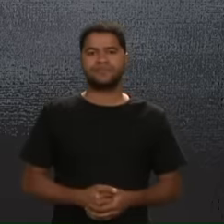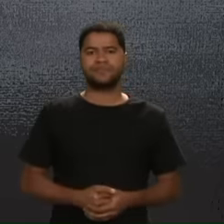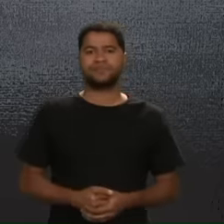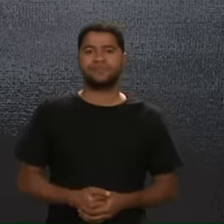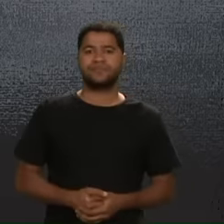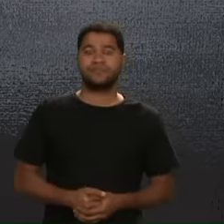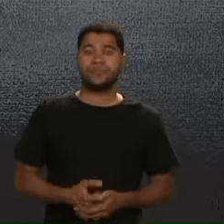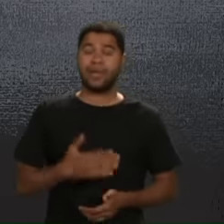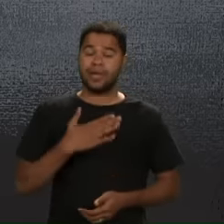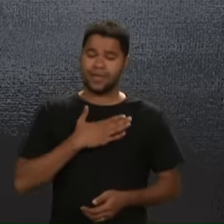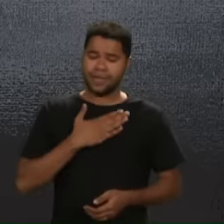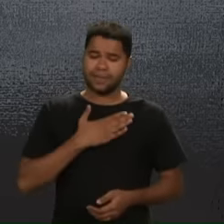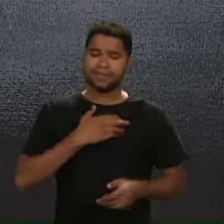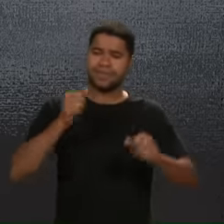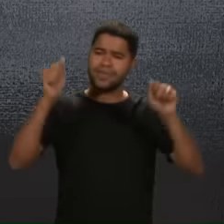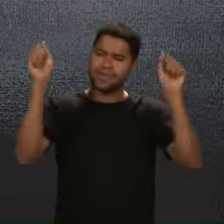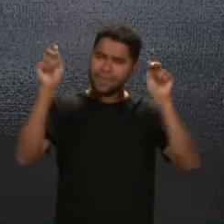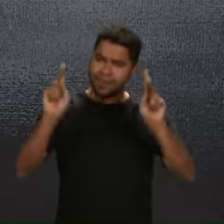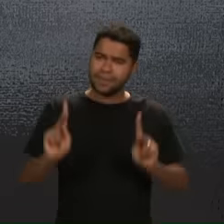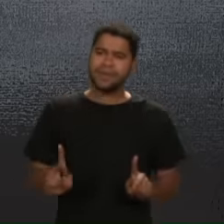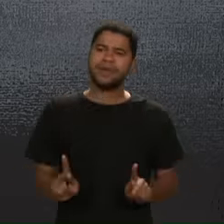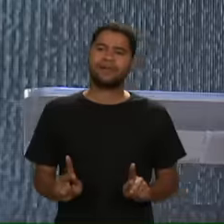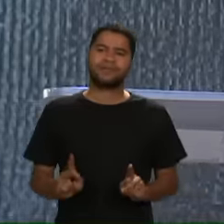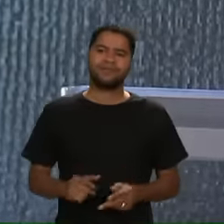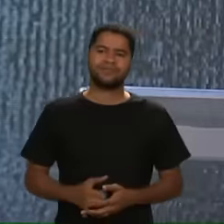A minha Paz